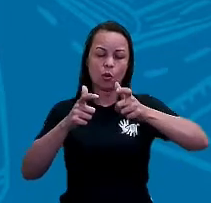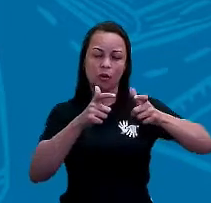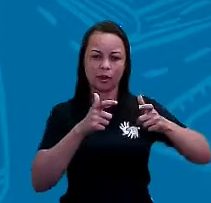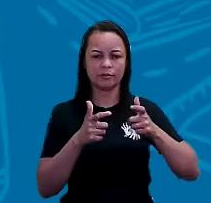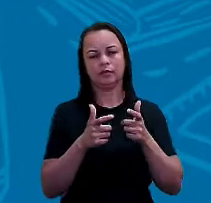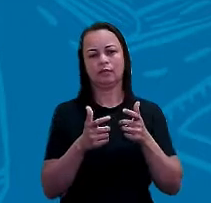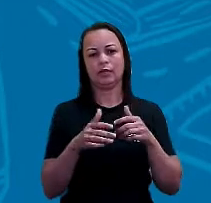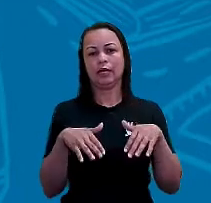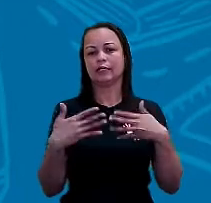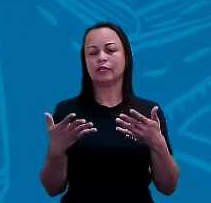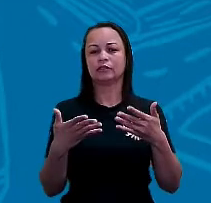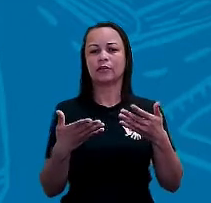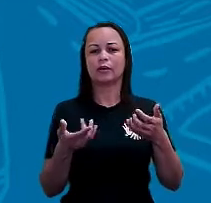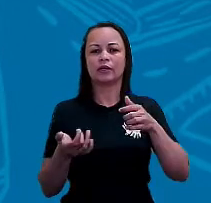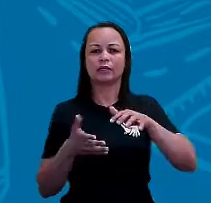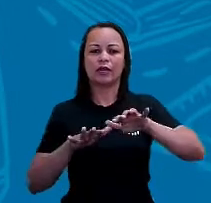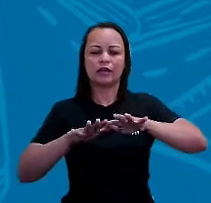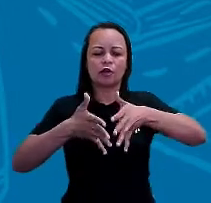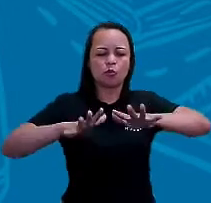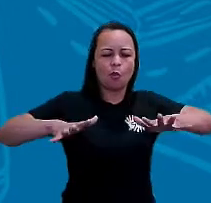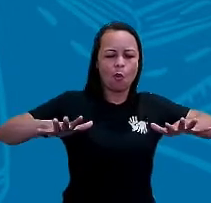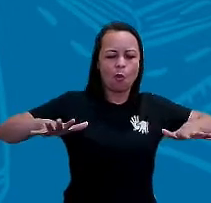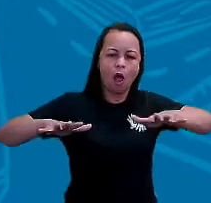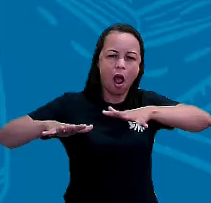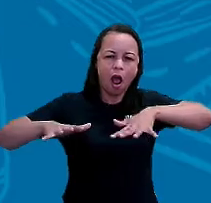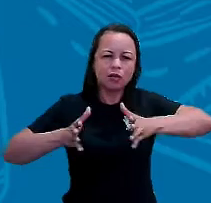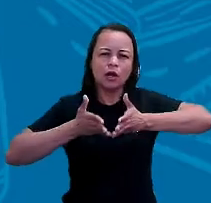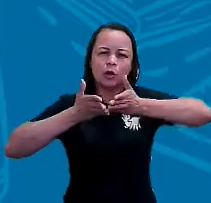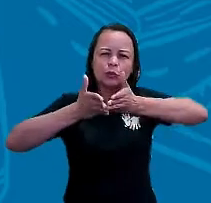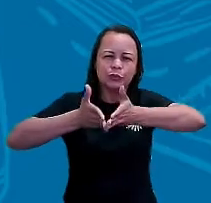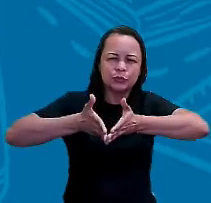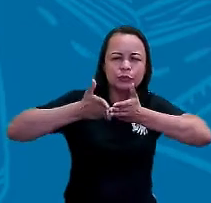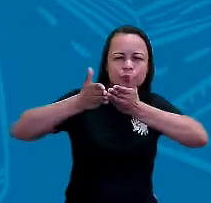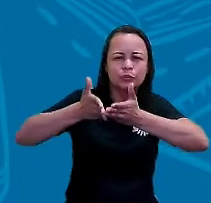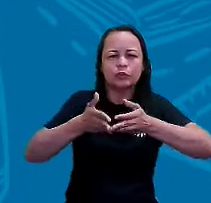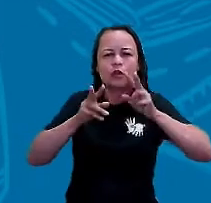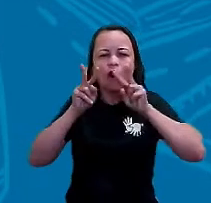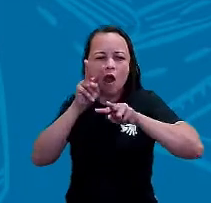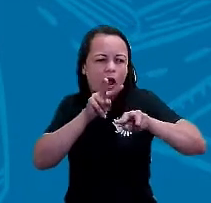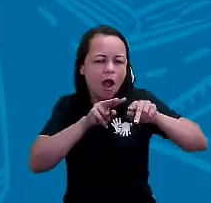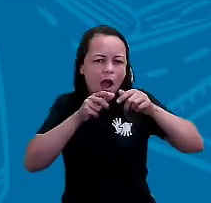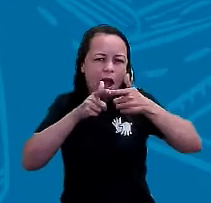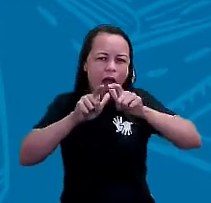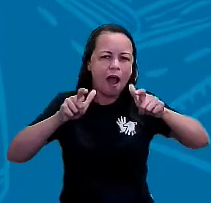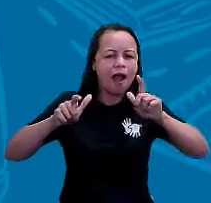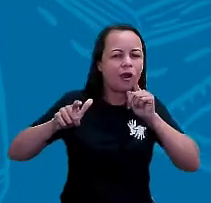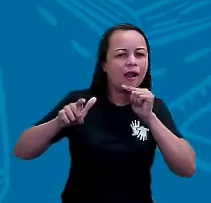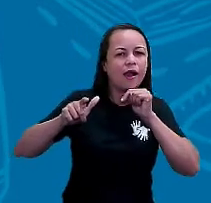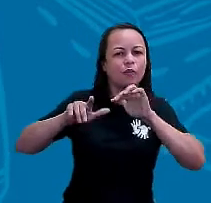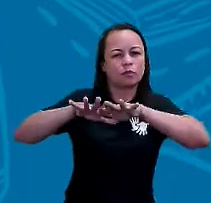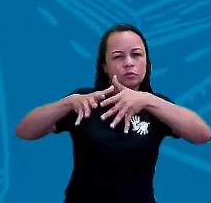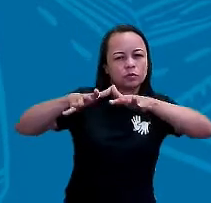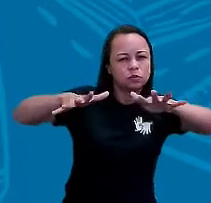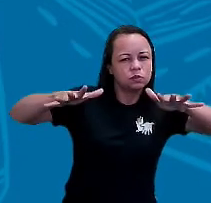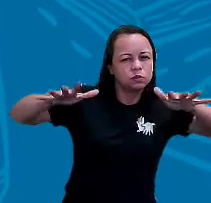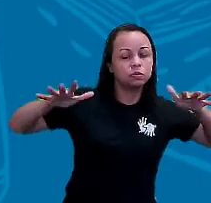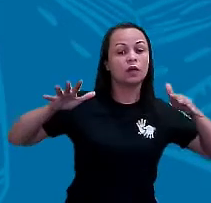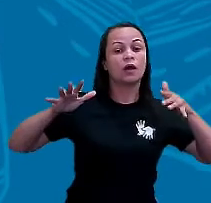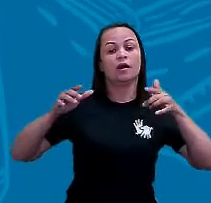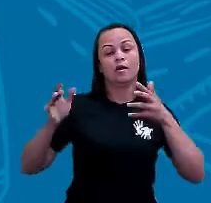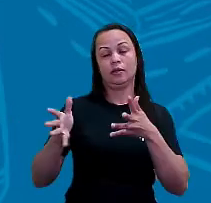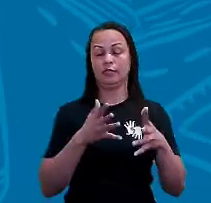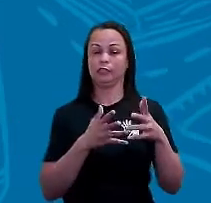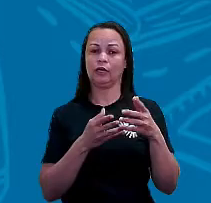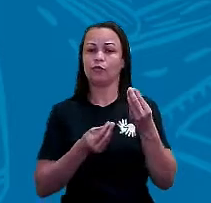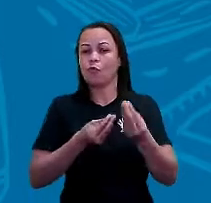tendo em vista que eles estavam lá no meio do oceano, para onde eles olhavam? Eles só viam água, tá certo? Então, a única maneira que eles tinham